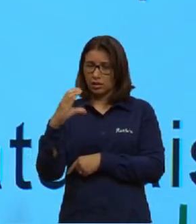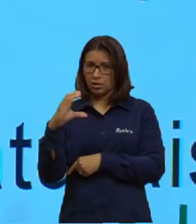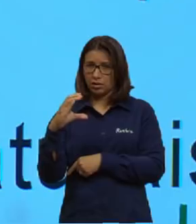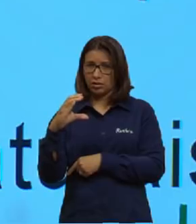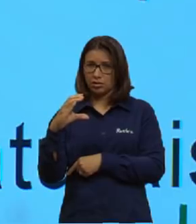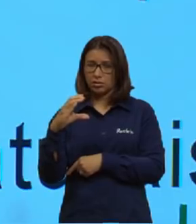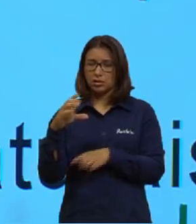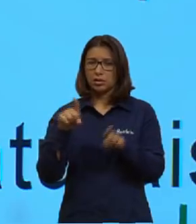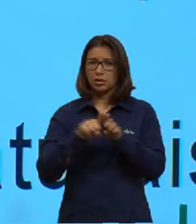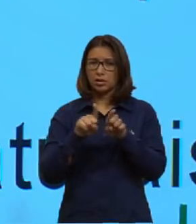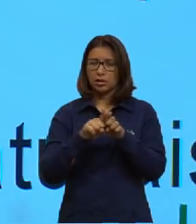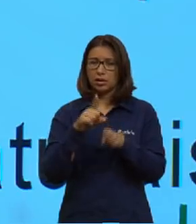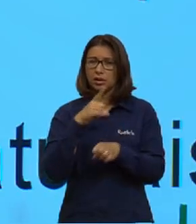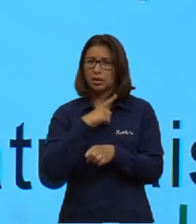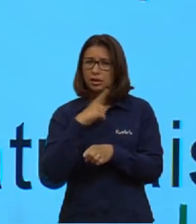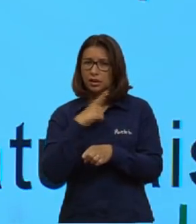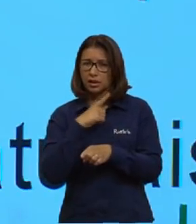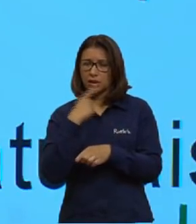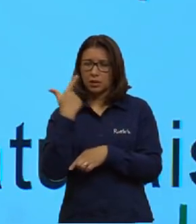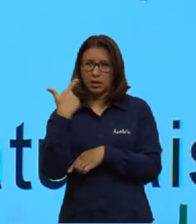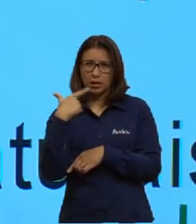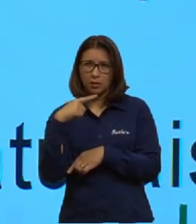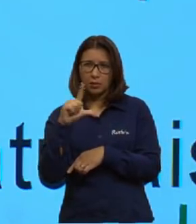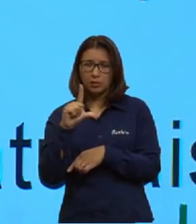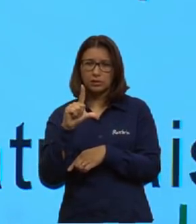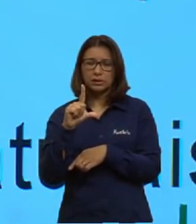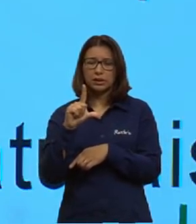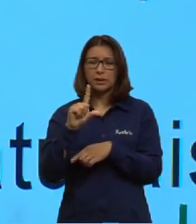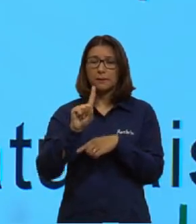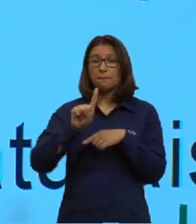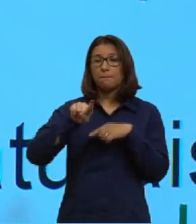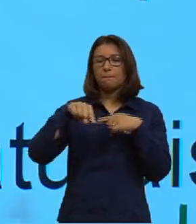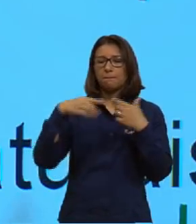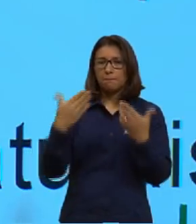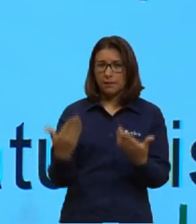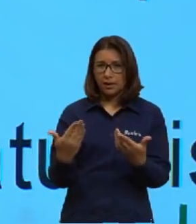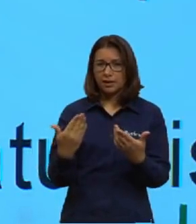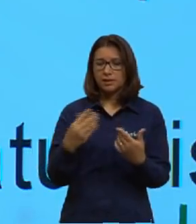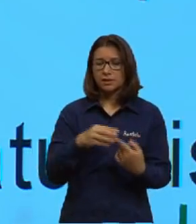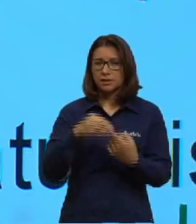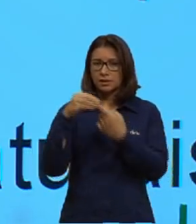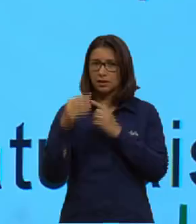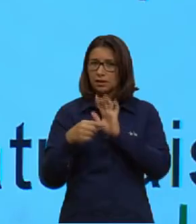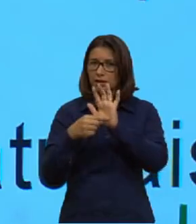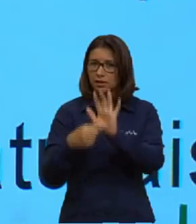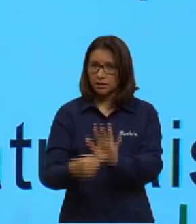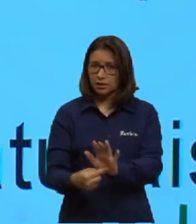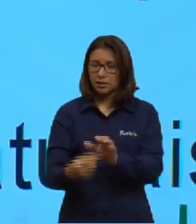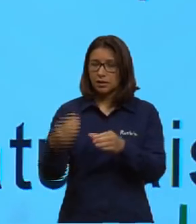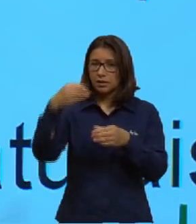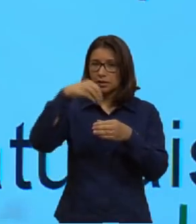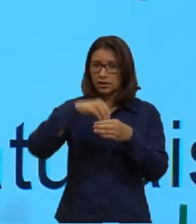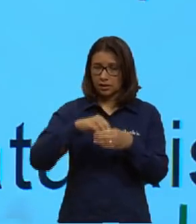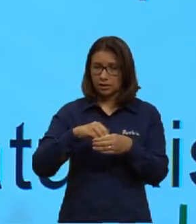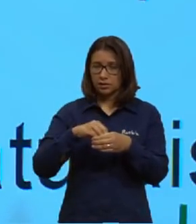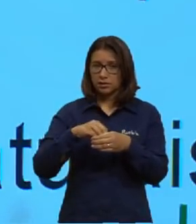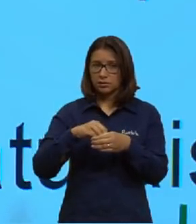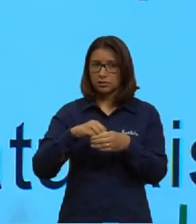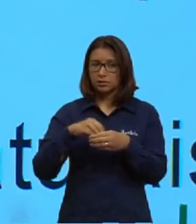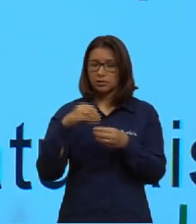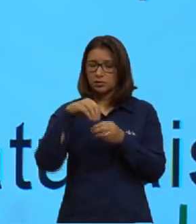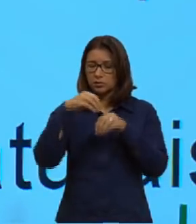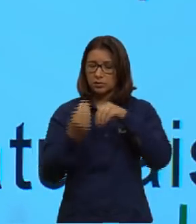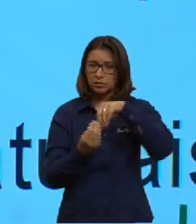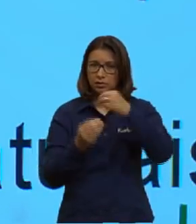e tem, às vezes, uma ou outra, mas essas são as principais que a gente vai estar encontrando no aminoácido. E esse